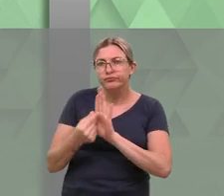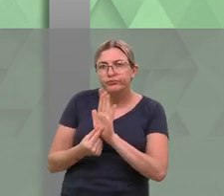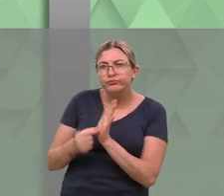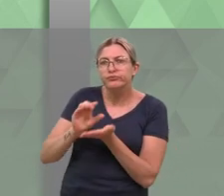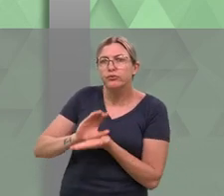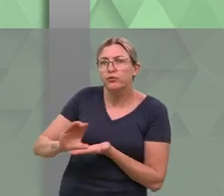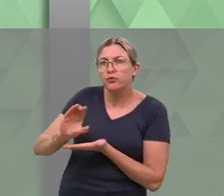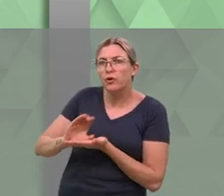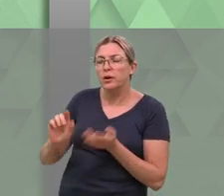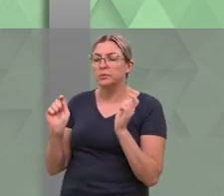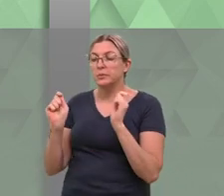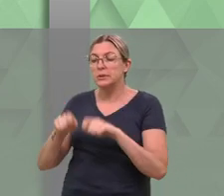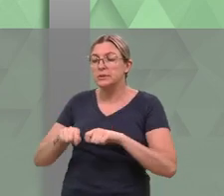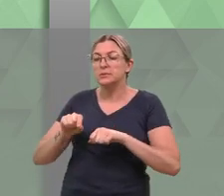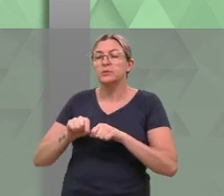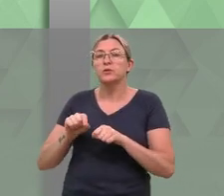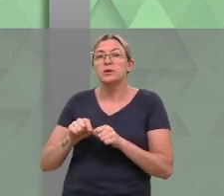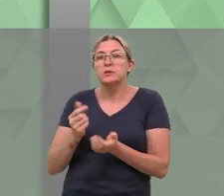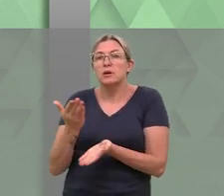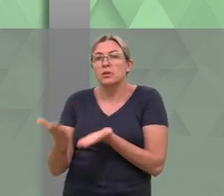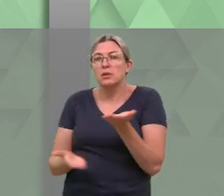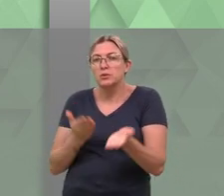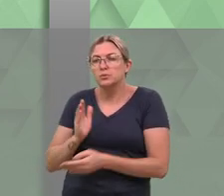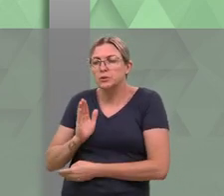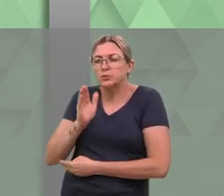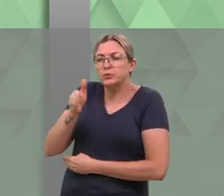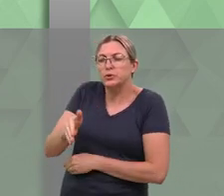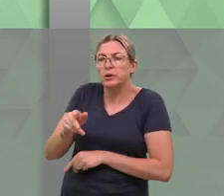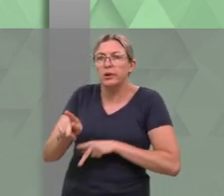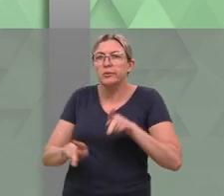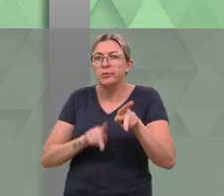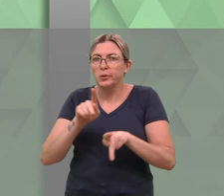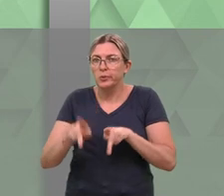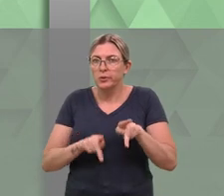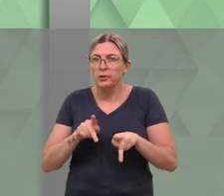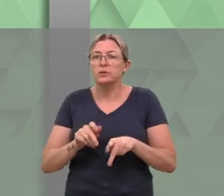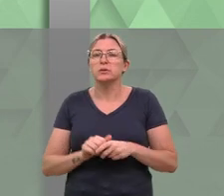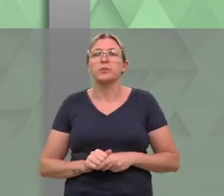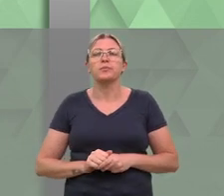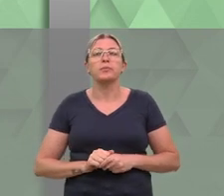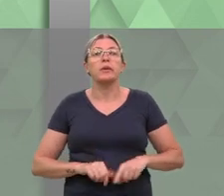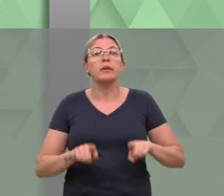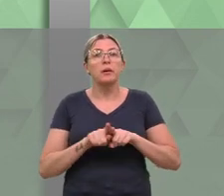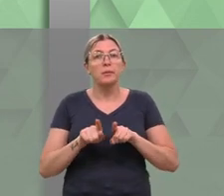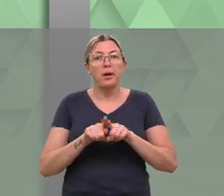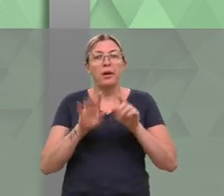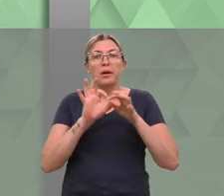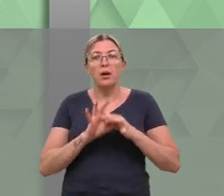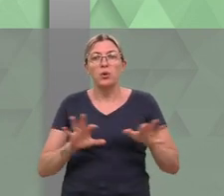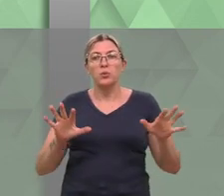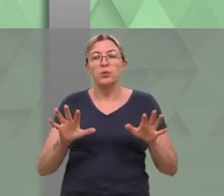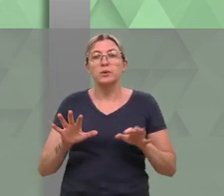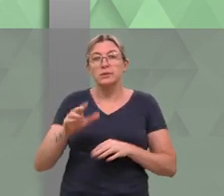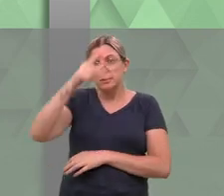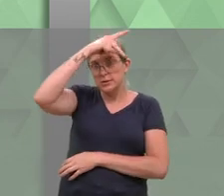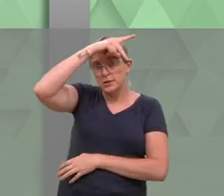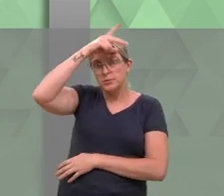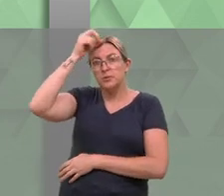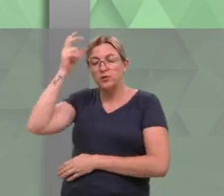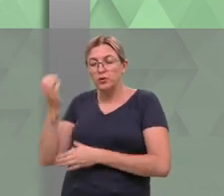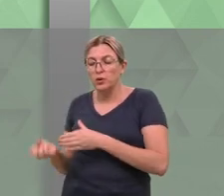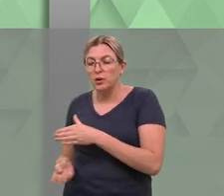necessários à prestação de serviços de forma direta pelo município. Autorize o Poder Executivo a criar Fundo